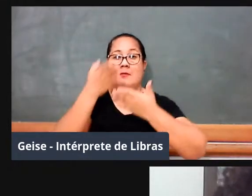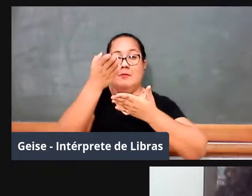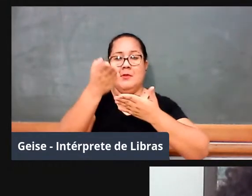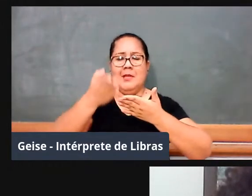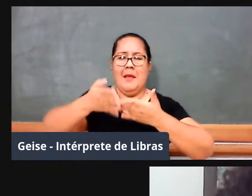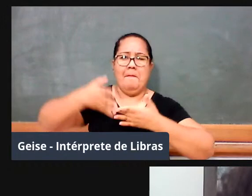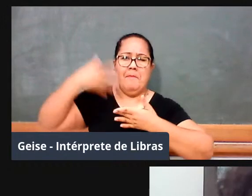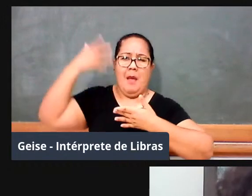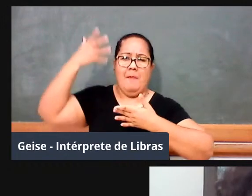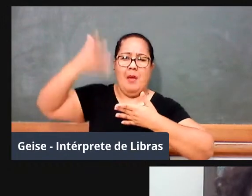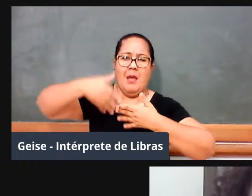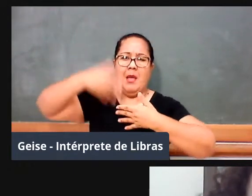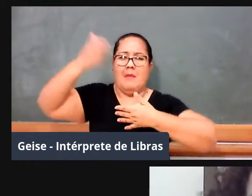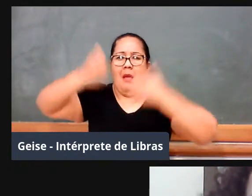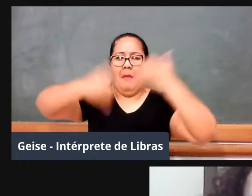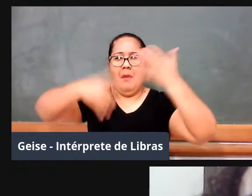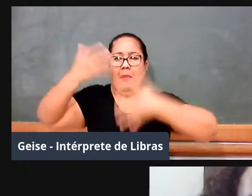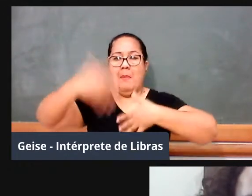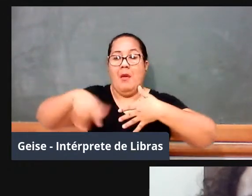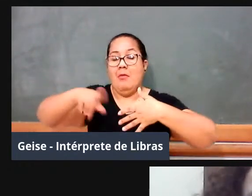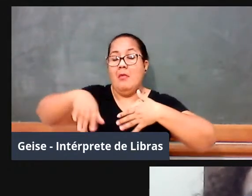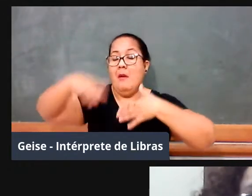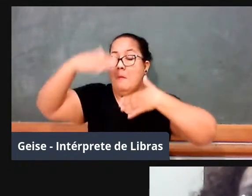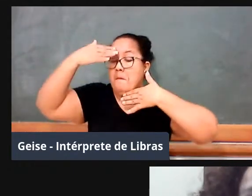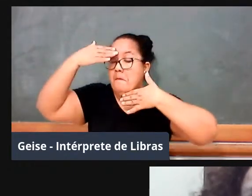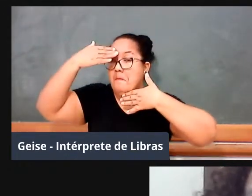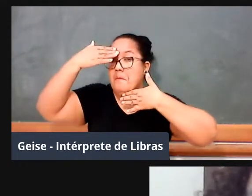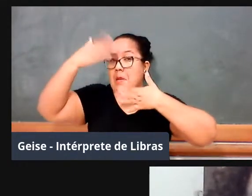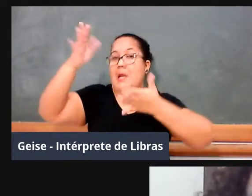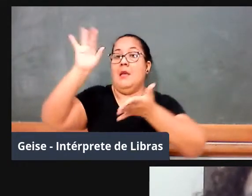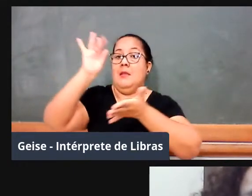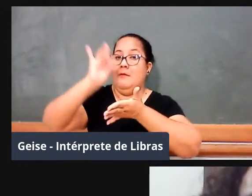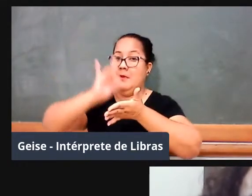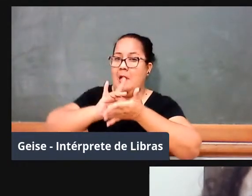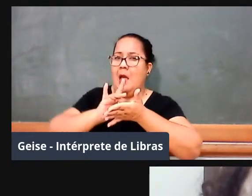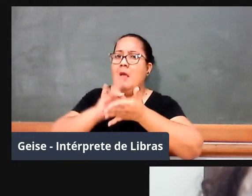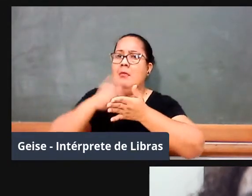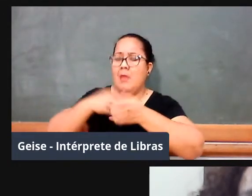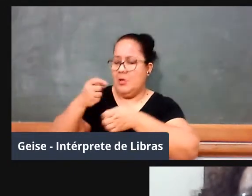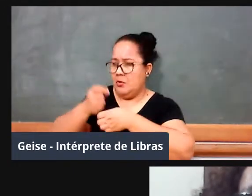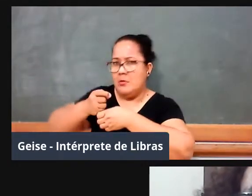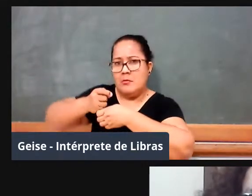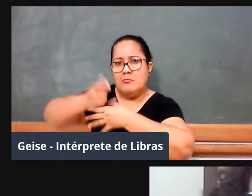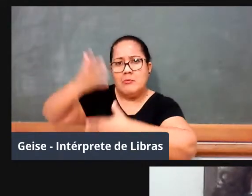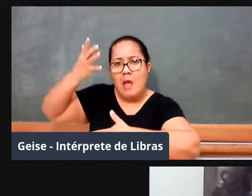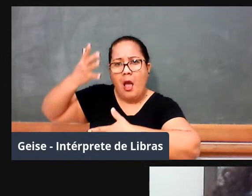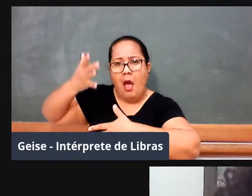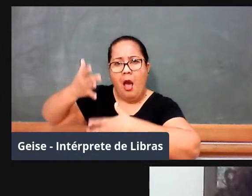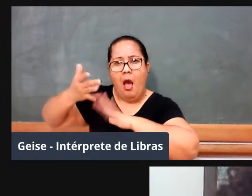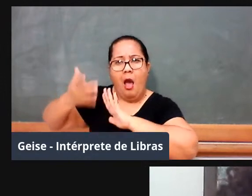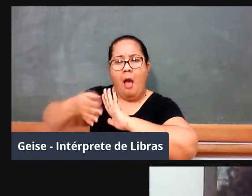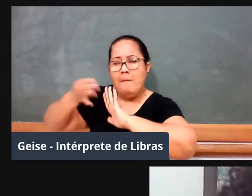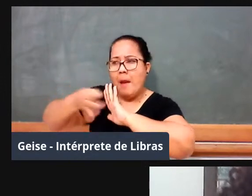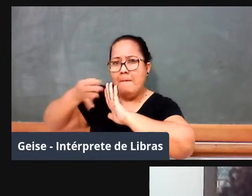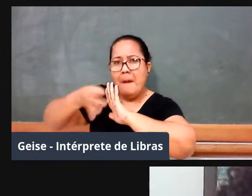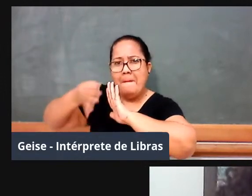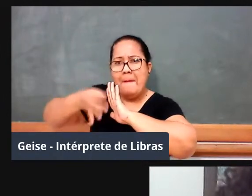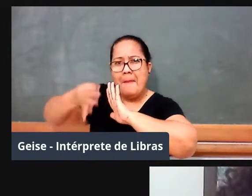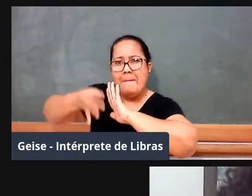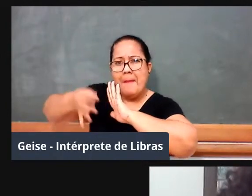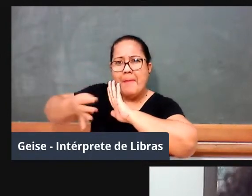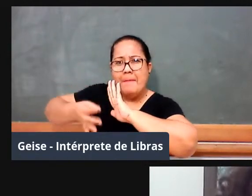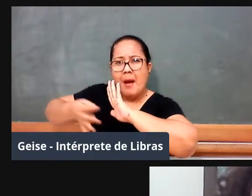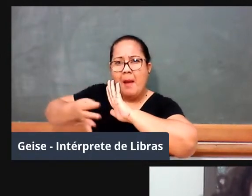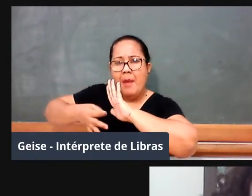aula na noite de hoje, e dizer assim, que há muitos comentários no chat, de muitos descendentes